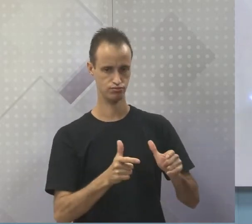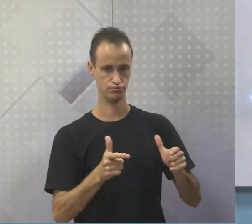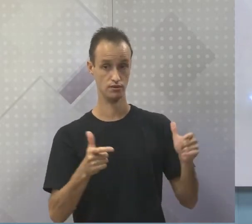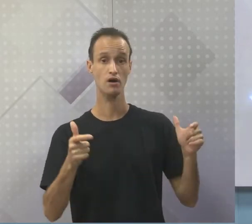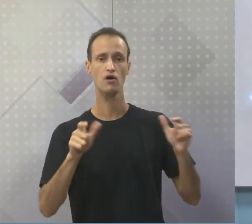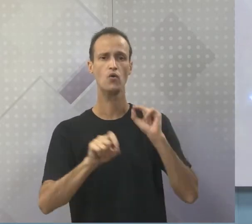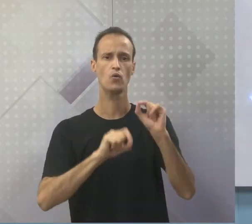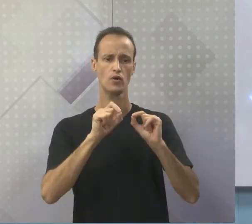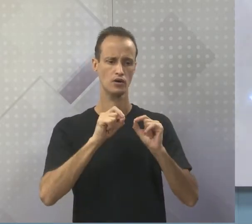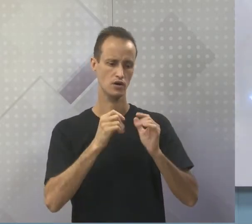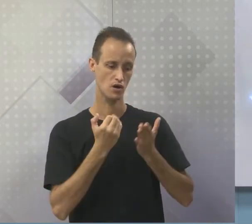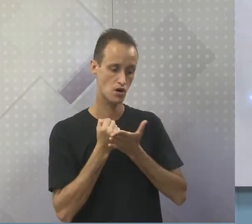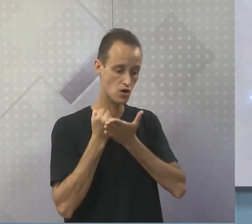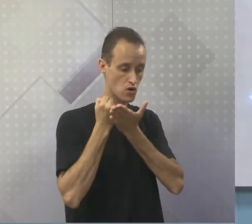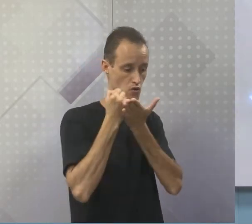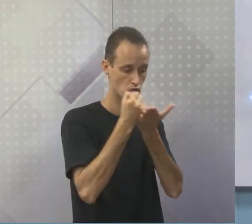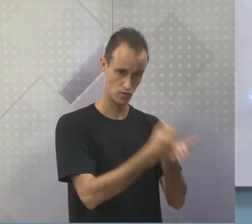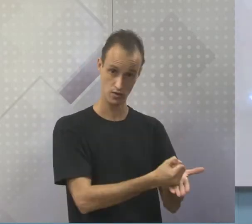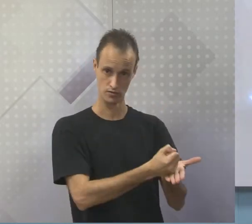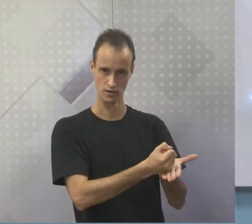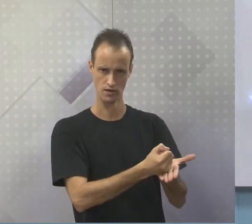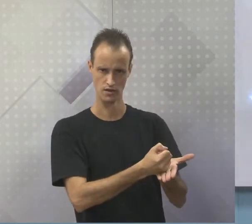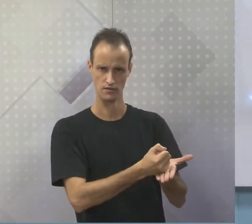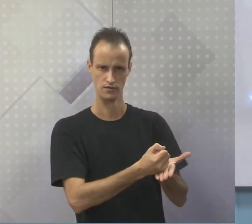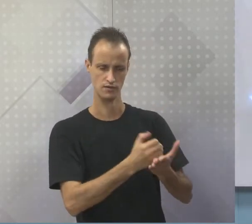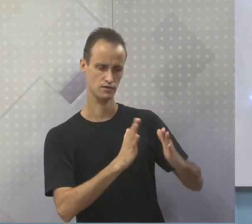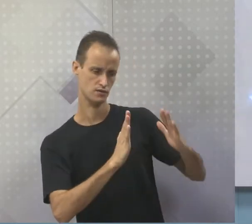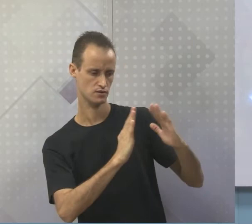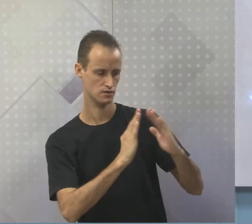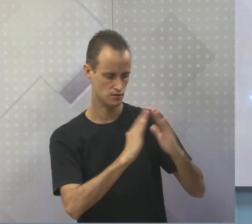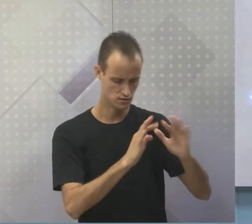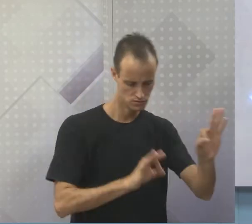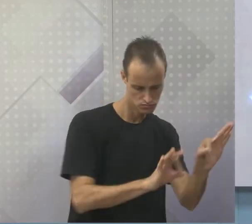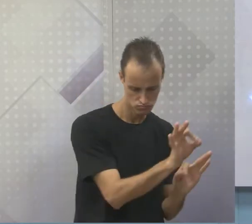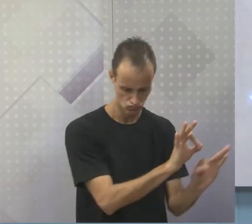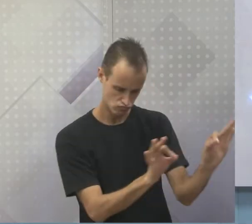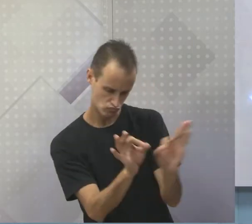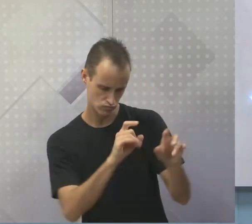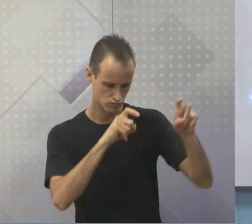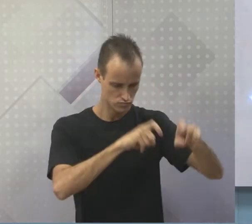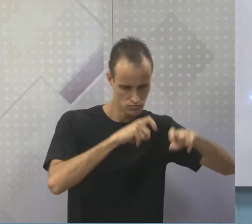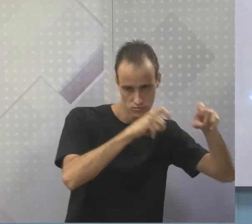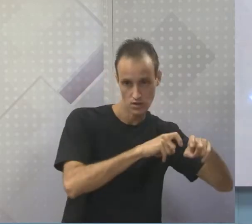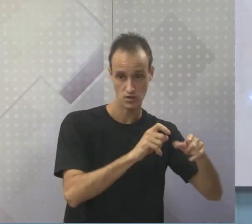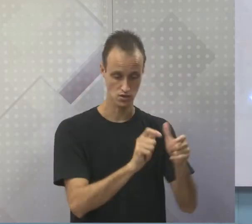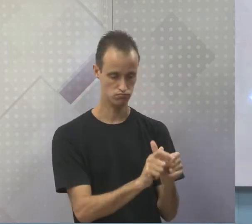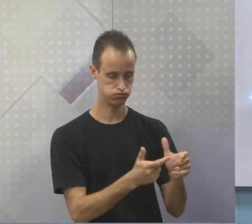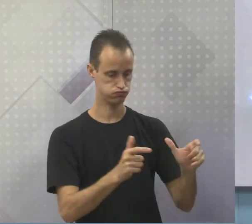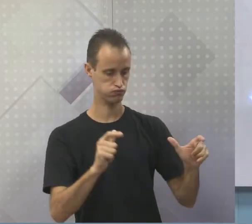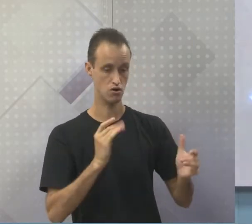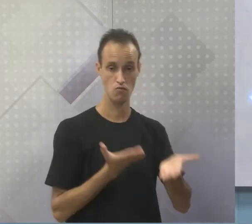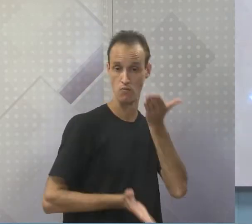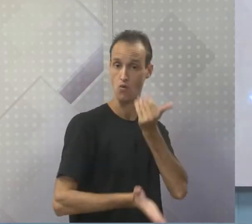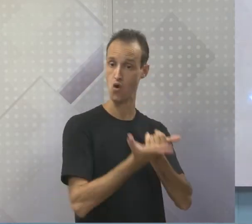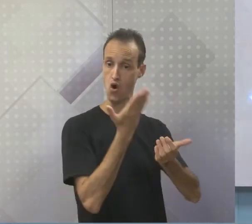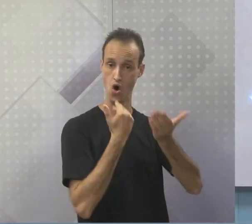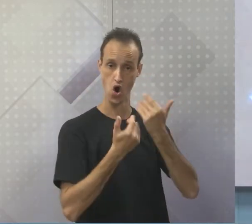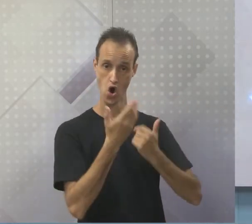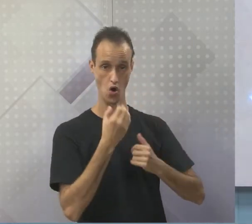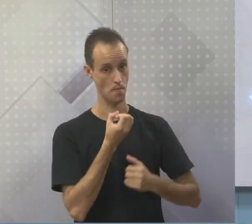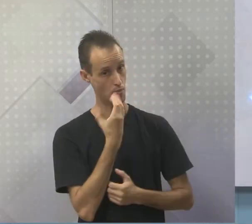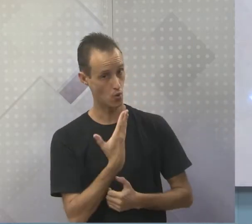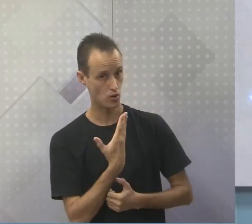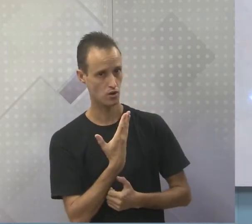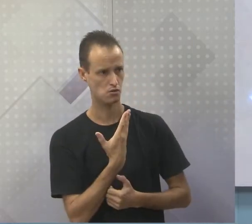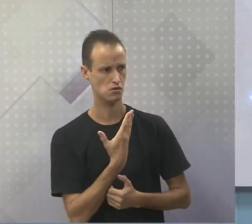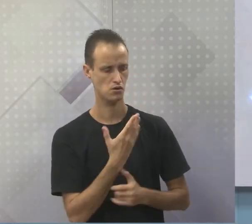grande quantidade de filhos virava, entre aspas, funcionários. E ajudava na produção. A produção aumentando, a família tem como se abastecer.